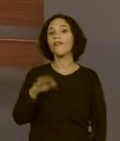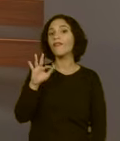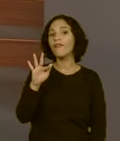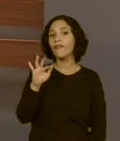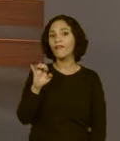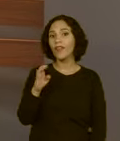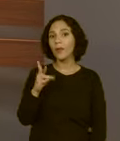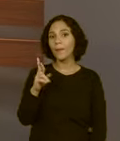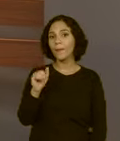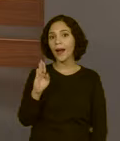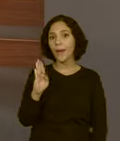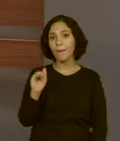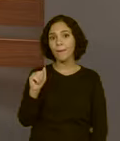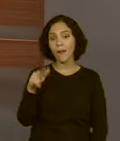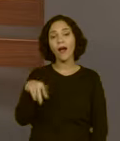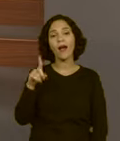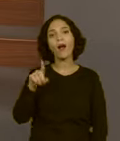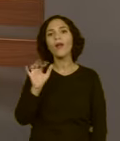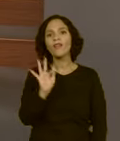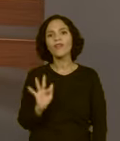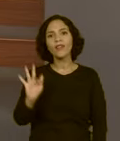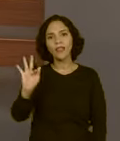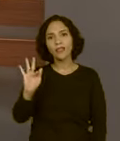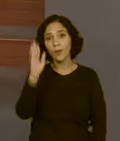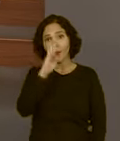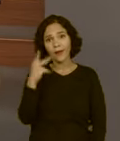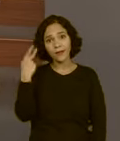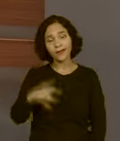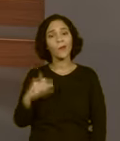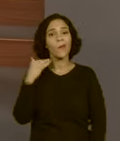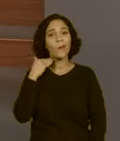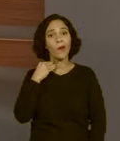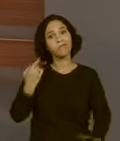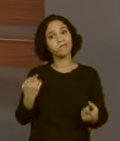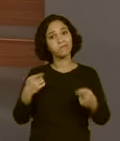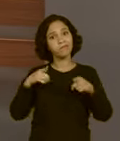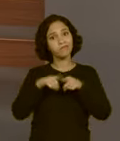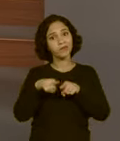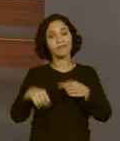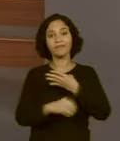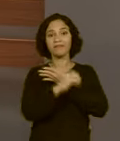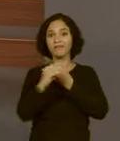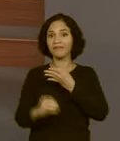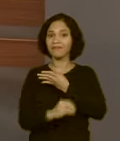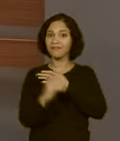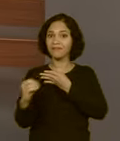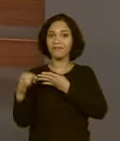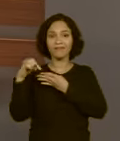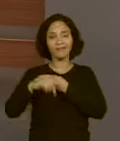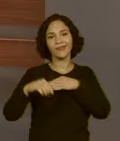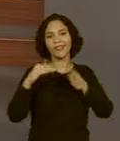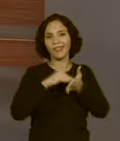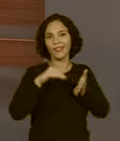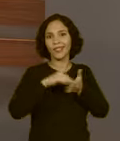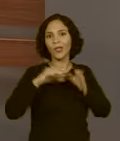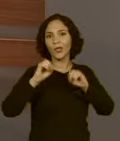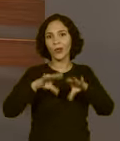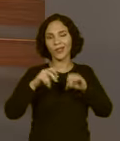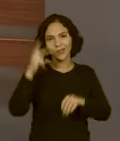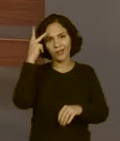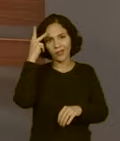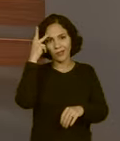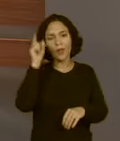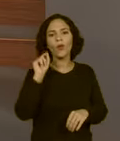que é parceira do Centro de Mídias de São Paulo para esse programa que nós estamos chamando de Prosperar, que traz a educação